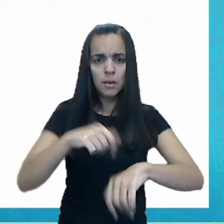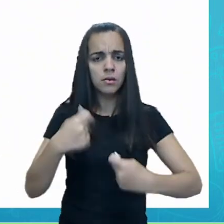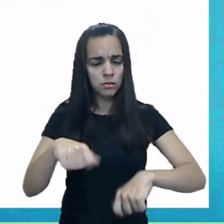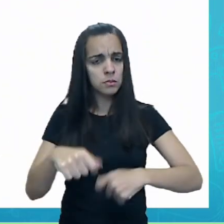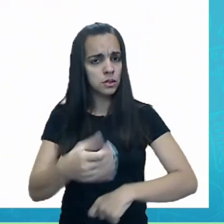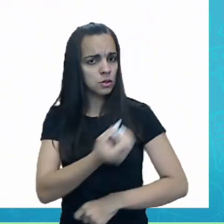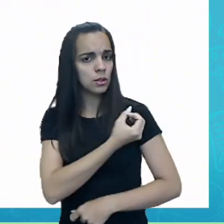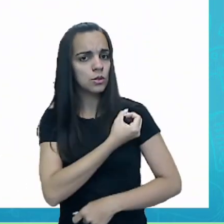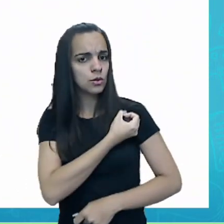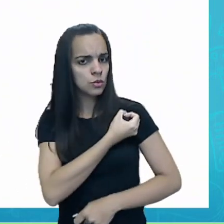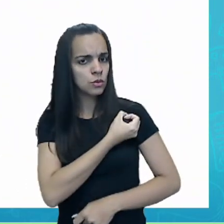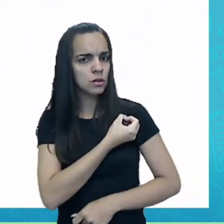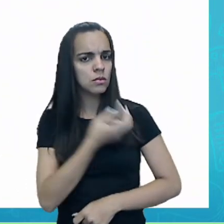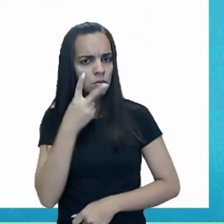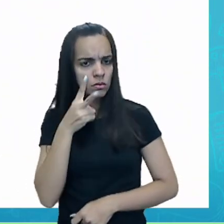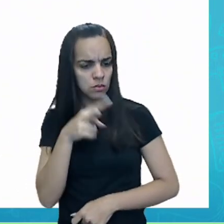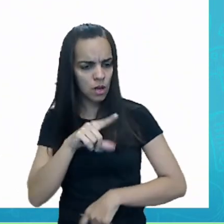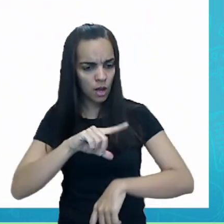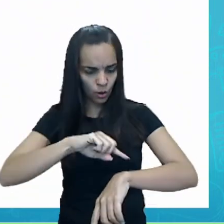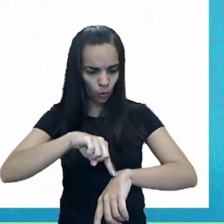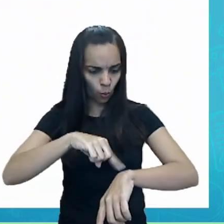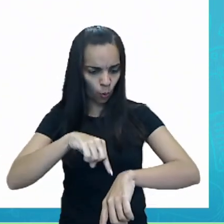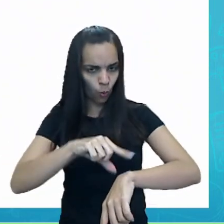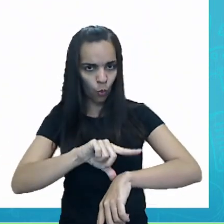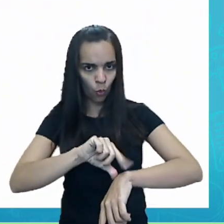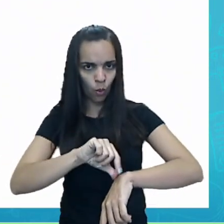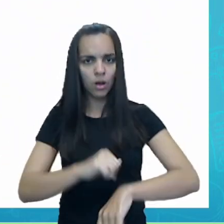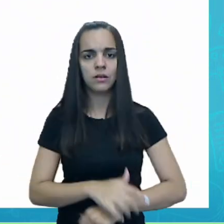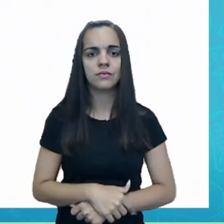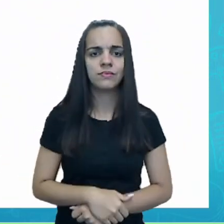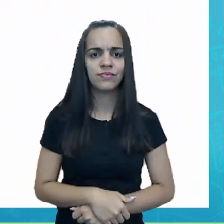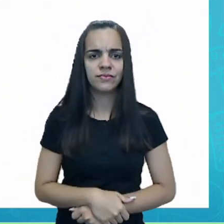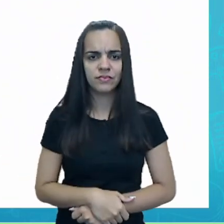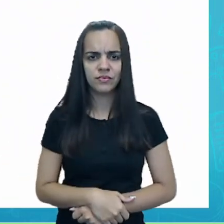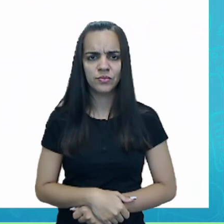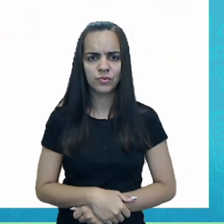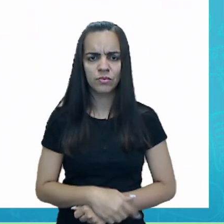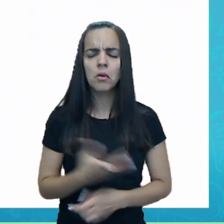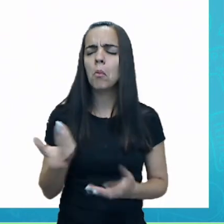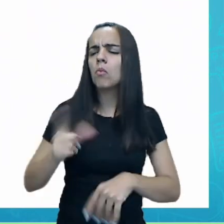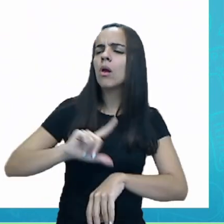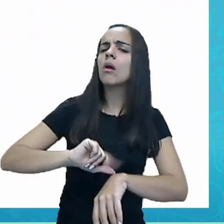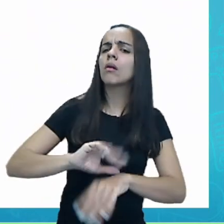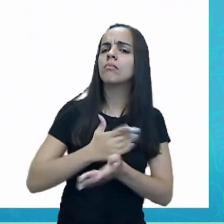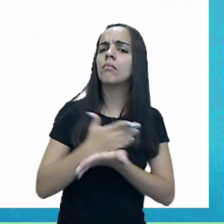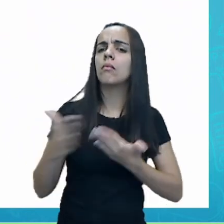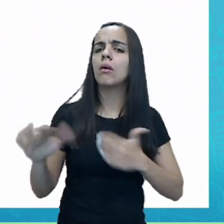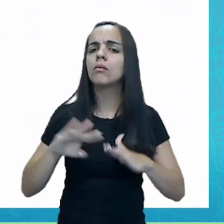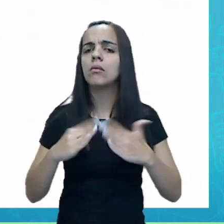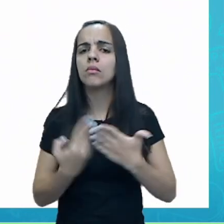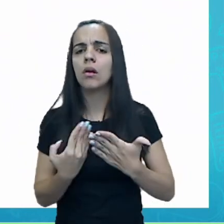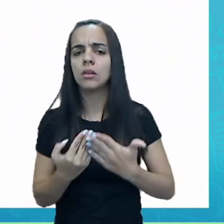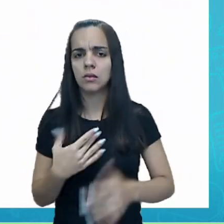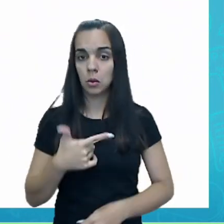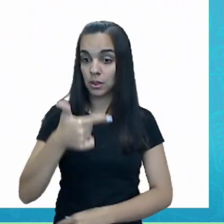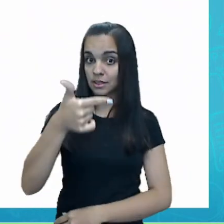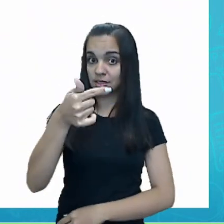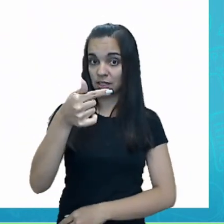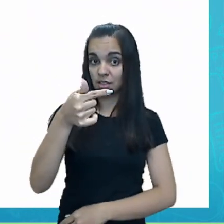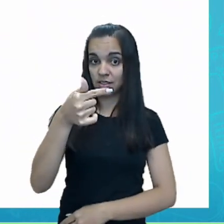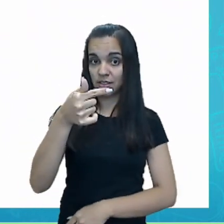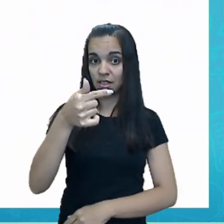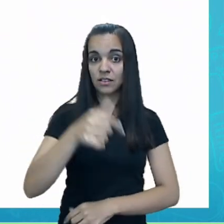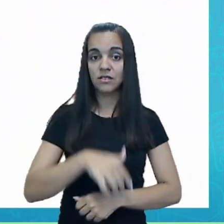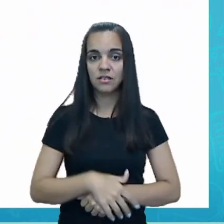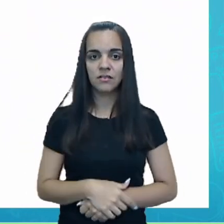precisamos do relógio, não é isso? Qual o horário que inicia as aulas de vocês? Não é as 7 horas? Então